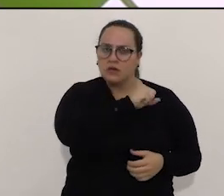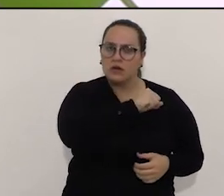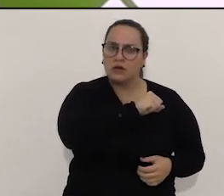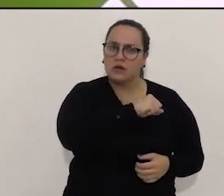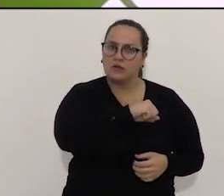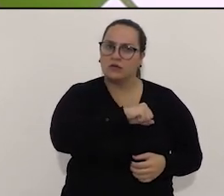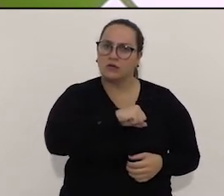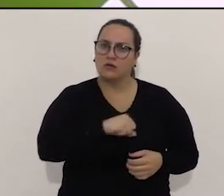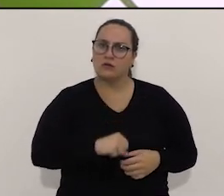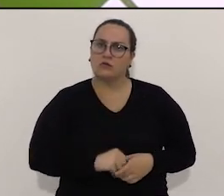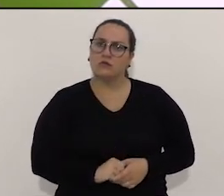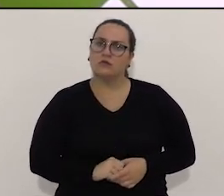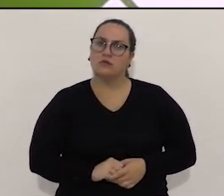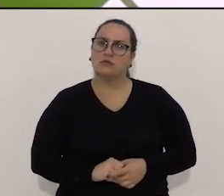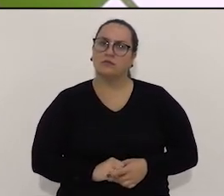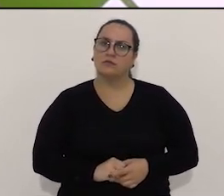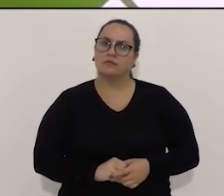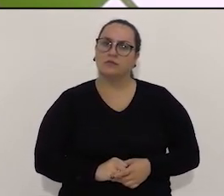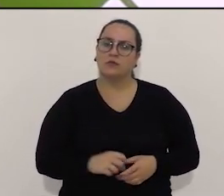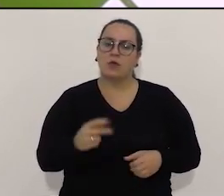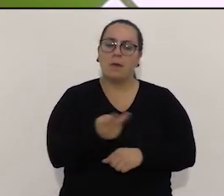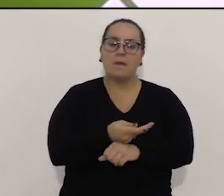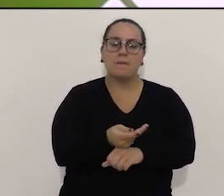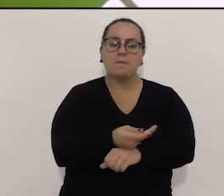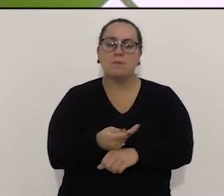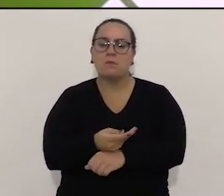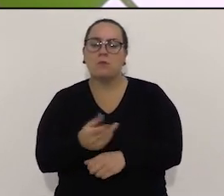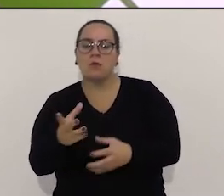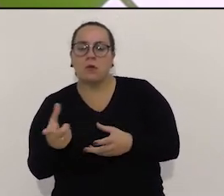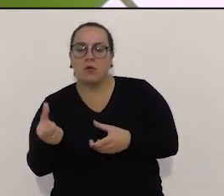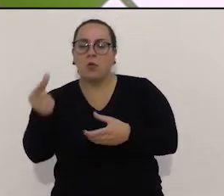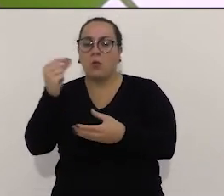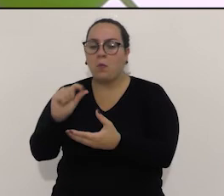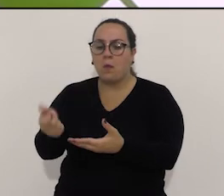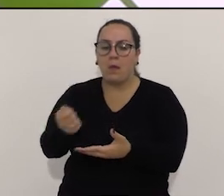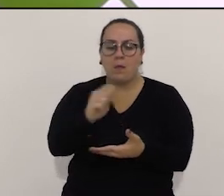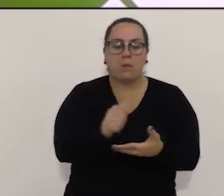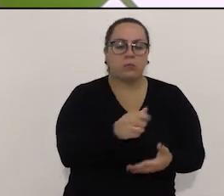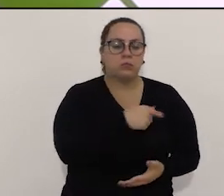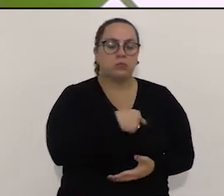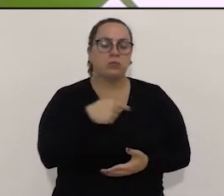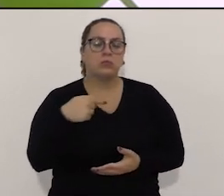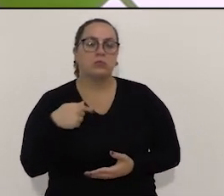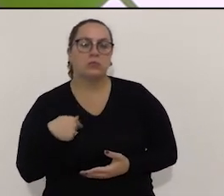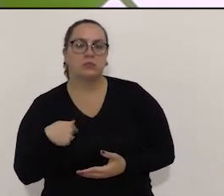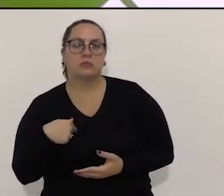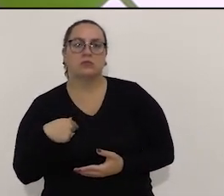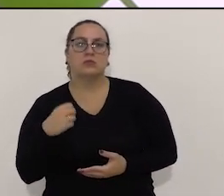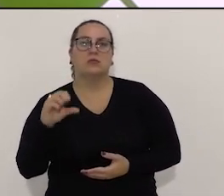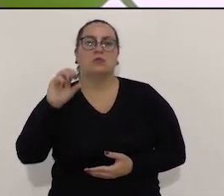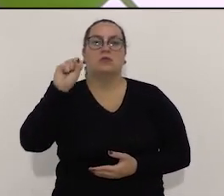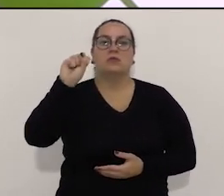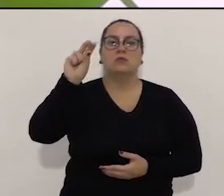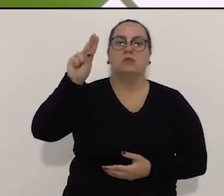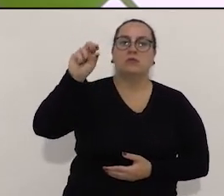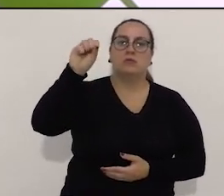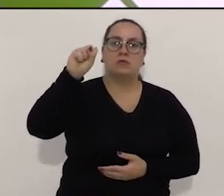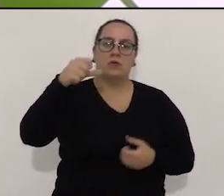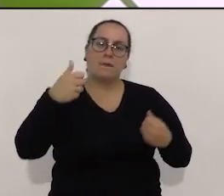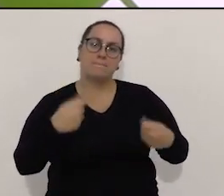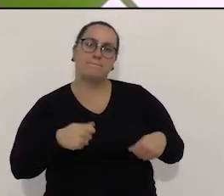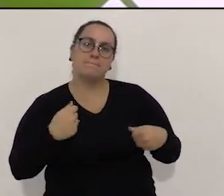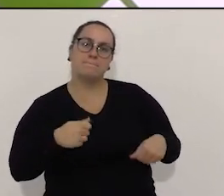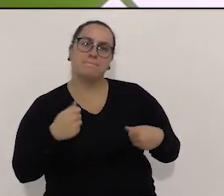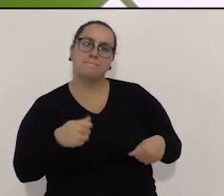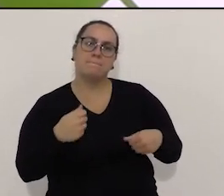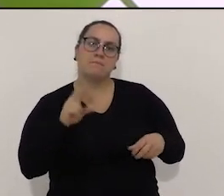município, porque isso sobraria recursos para a gente investir mais na saúde. Eu acho que a gestão do SUS, ela é um papel importante, mas a gente